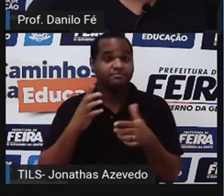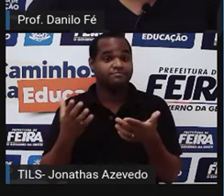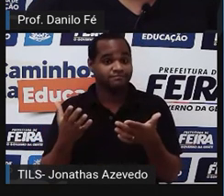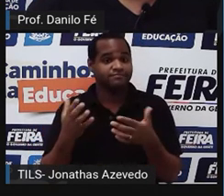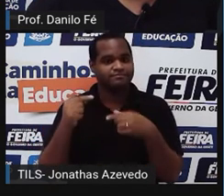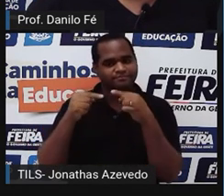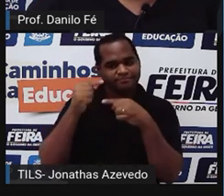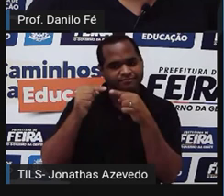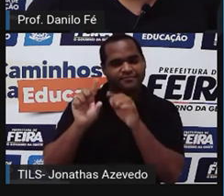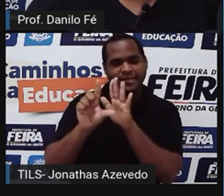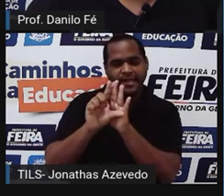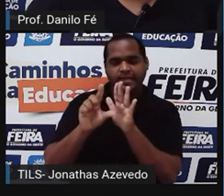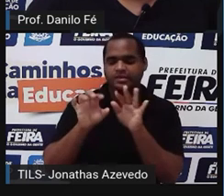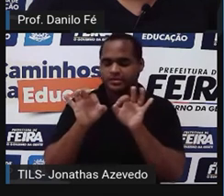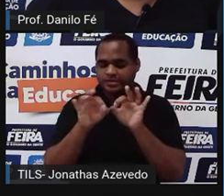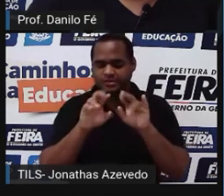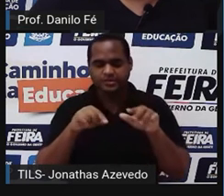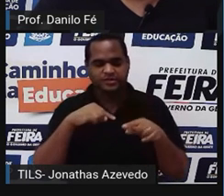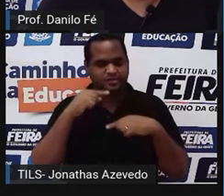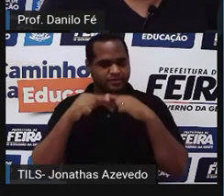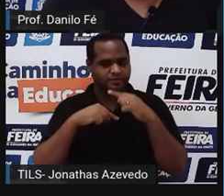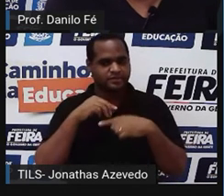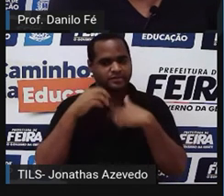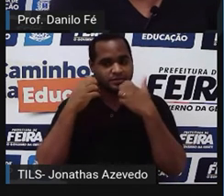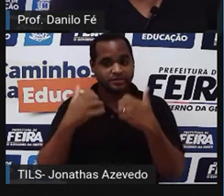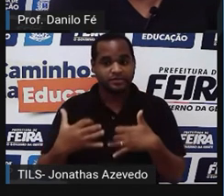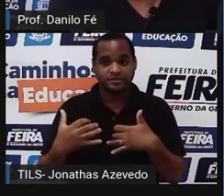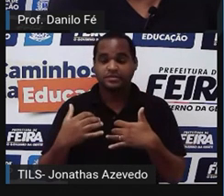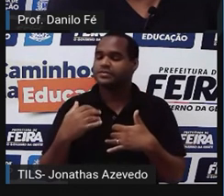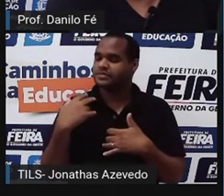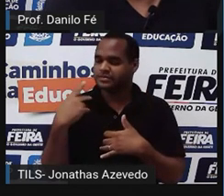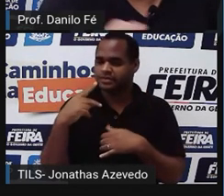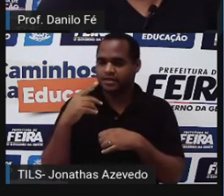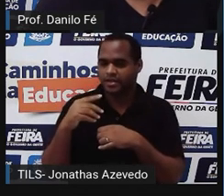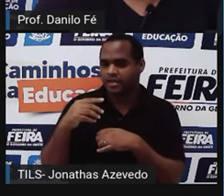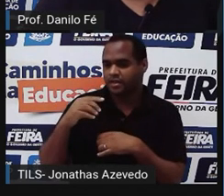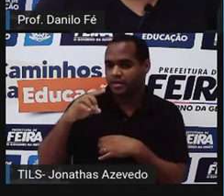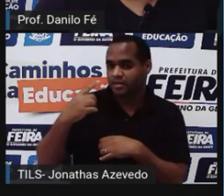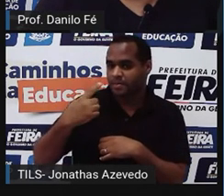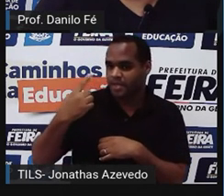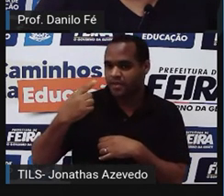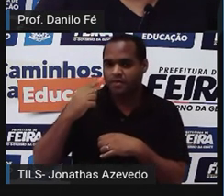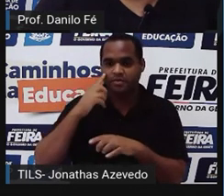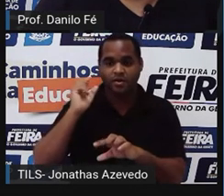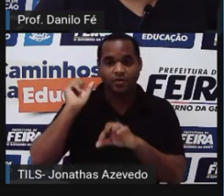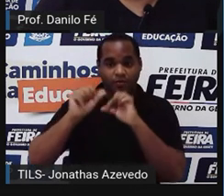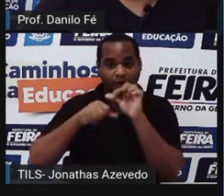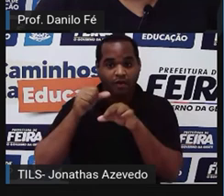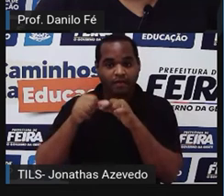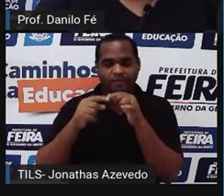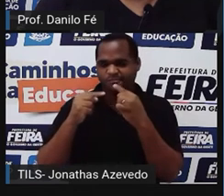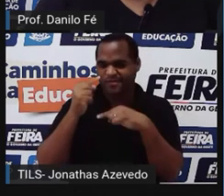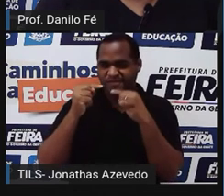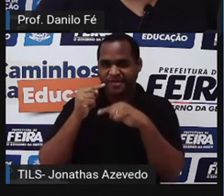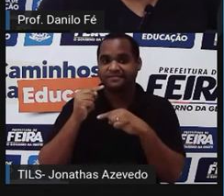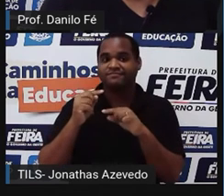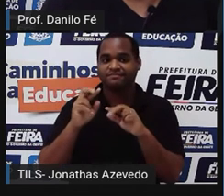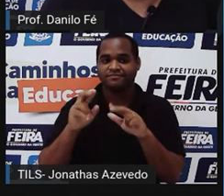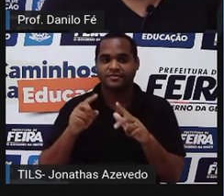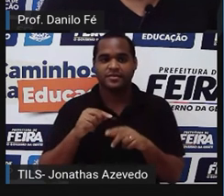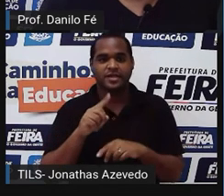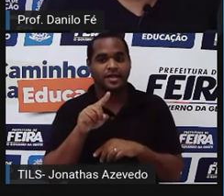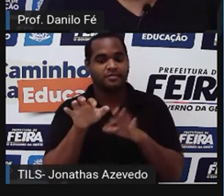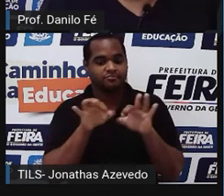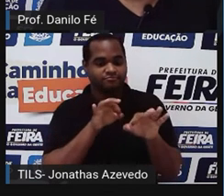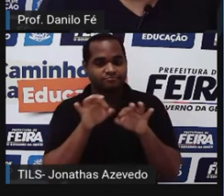legislativo, o executivo, que era o imperador, divergisse do legislativo, quem deveria